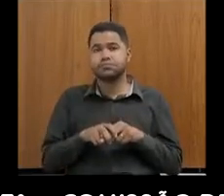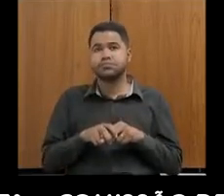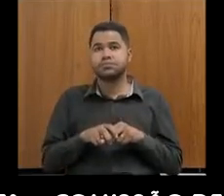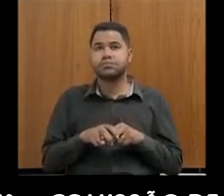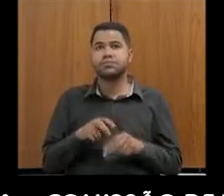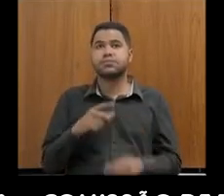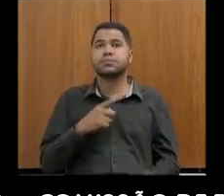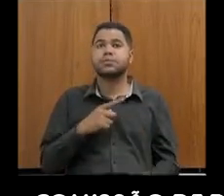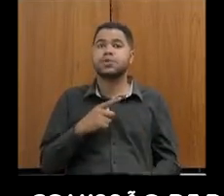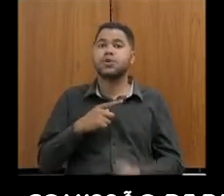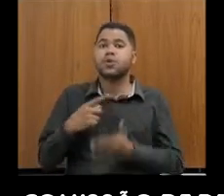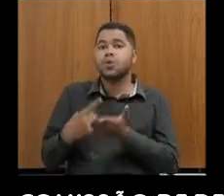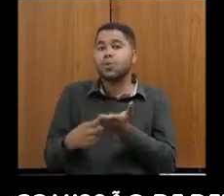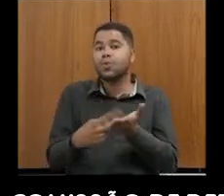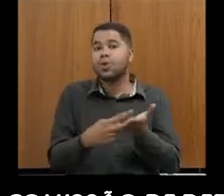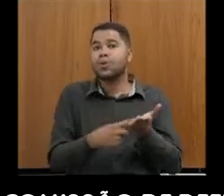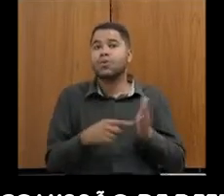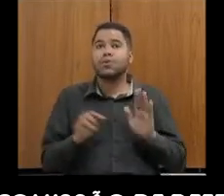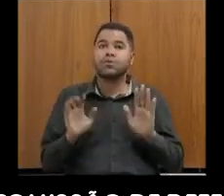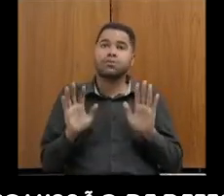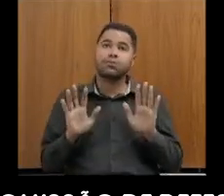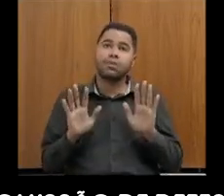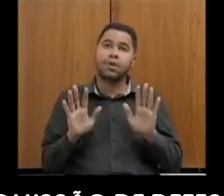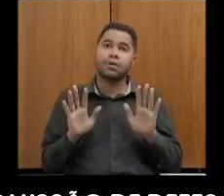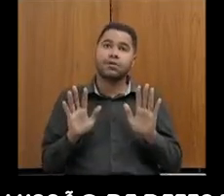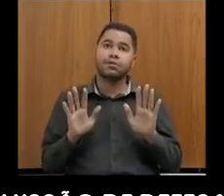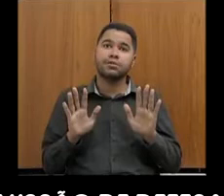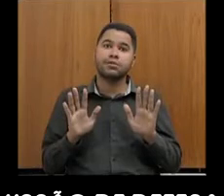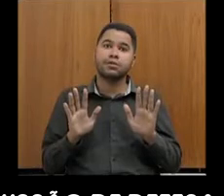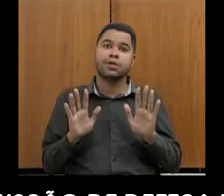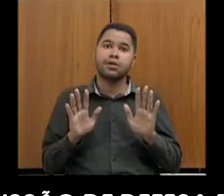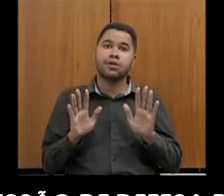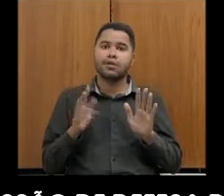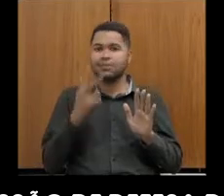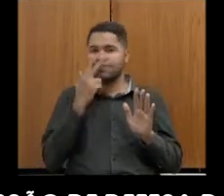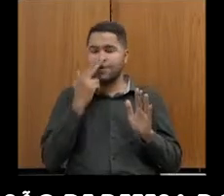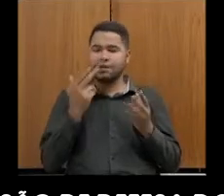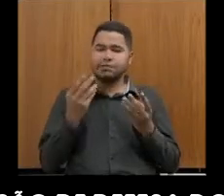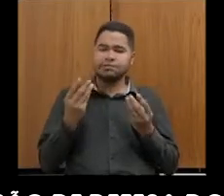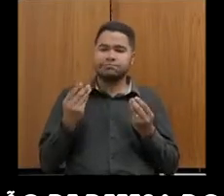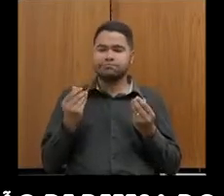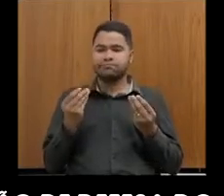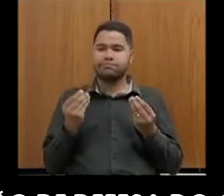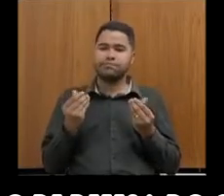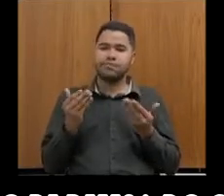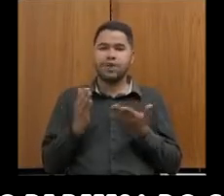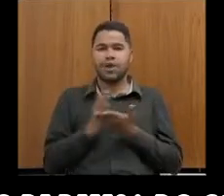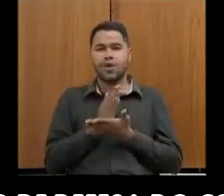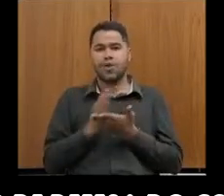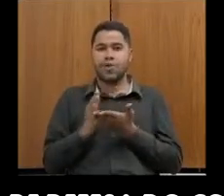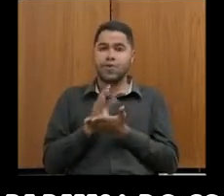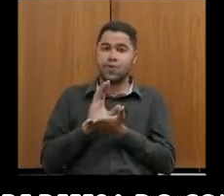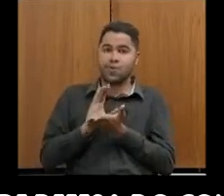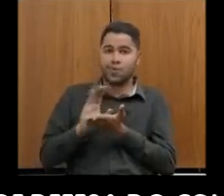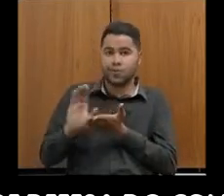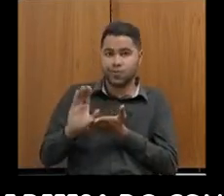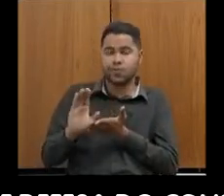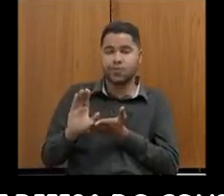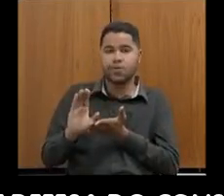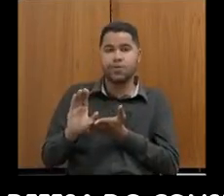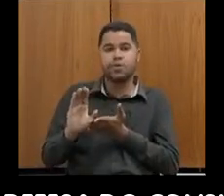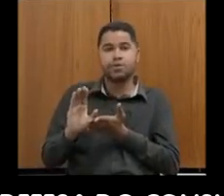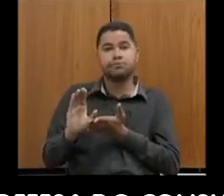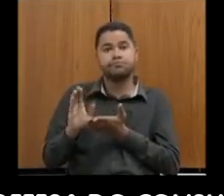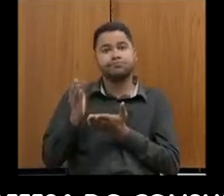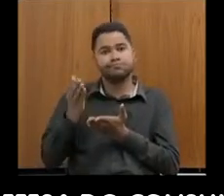um acordo, mas é um acordo que veio todo engessado, amarrado para determinados investimentos que, de toda